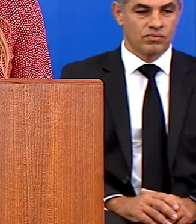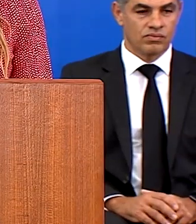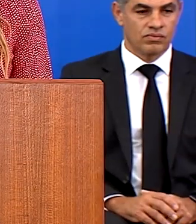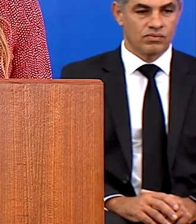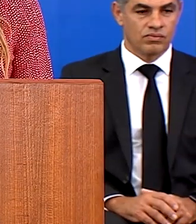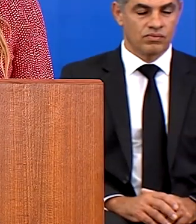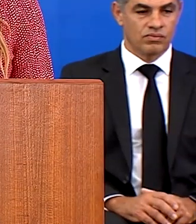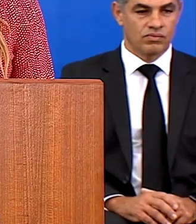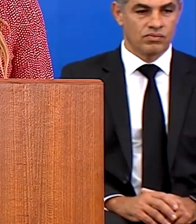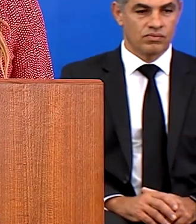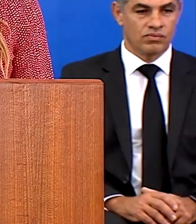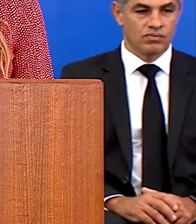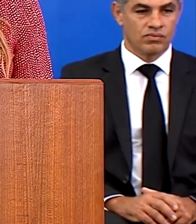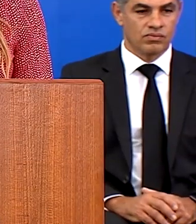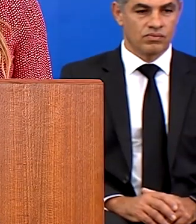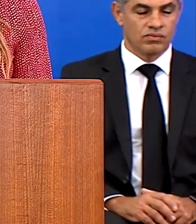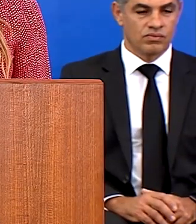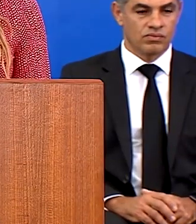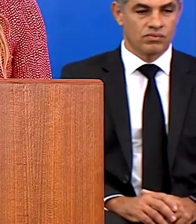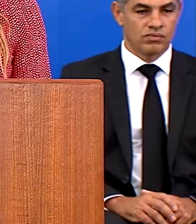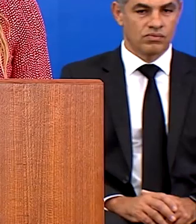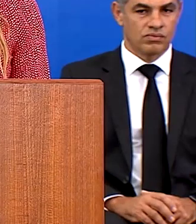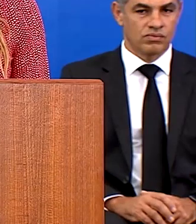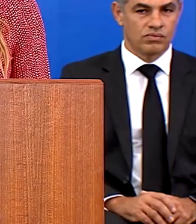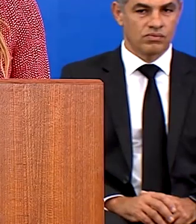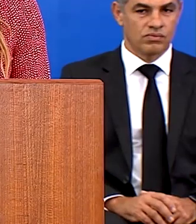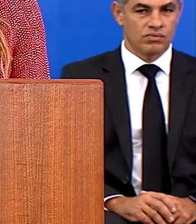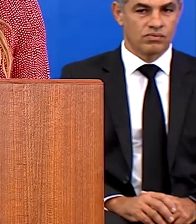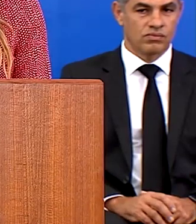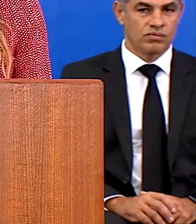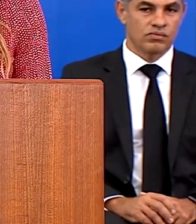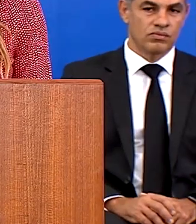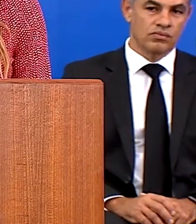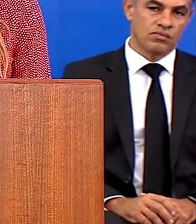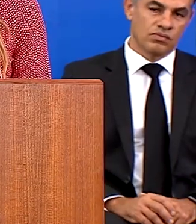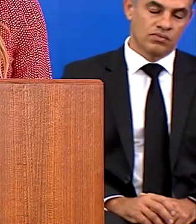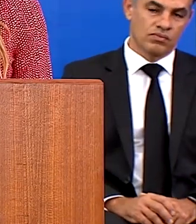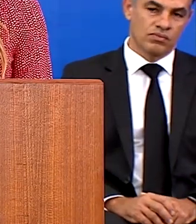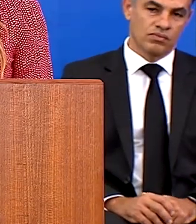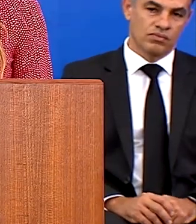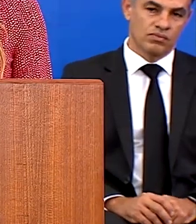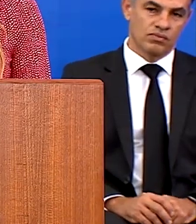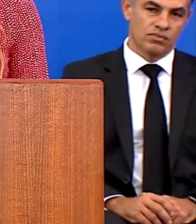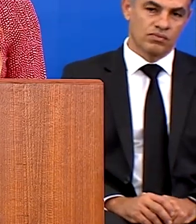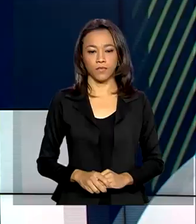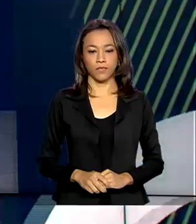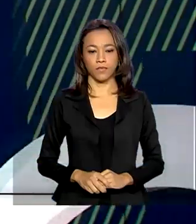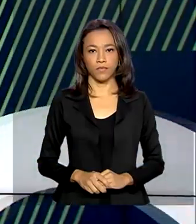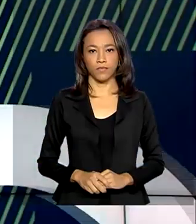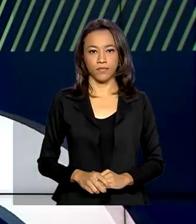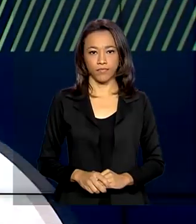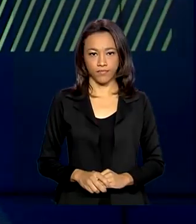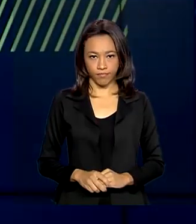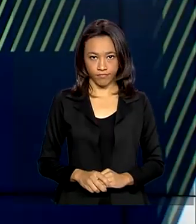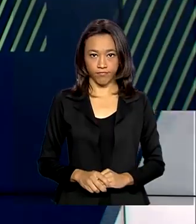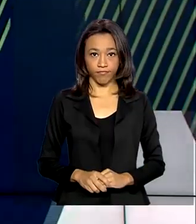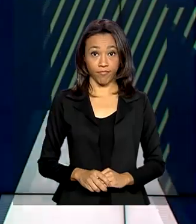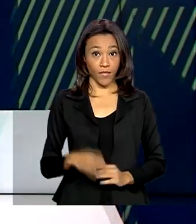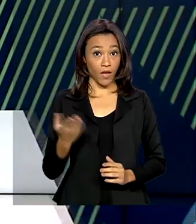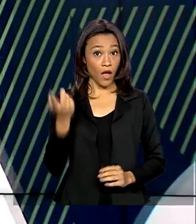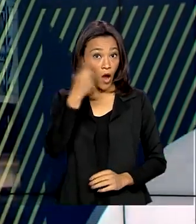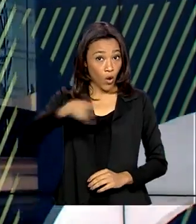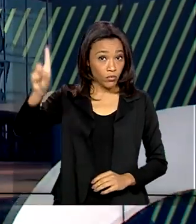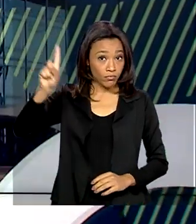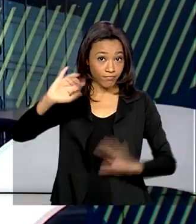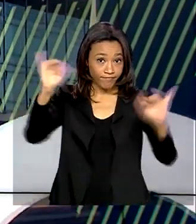propagação do coronavírus e na melhoria da qualidade de vida da nossa população. Agora uma